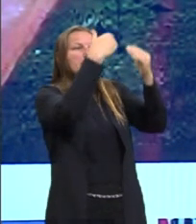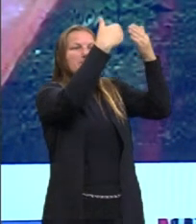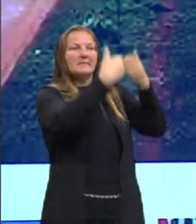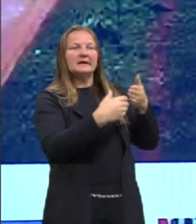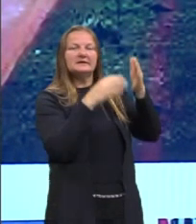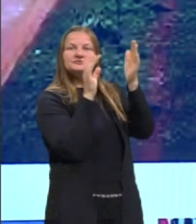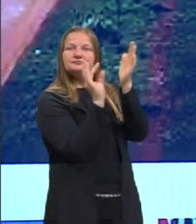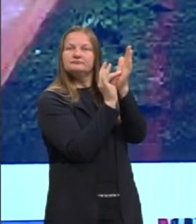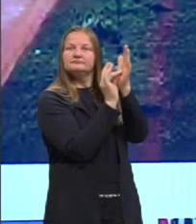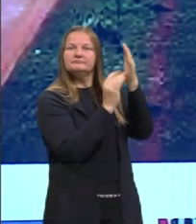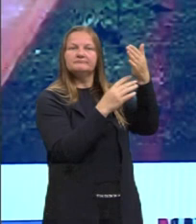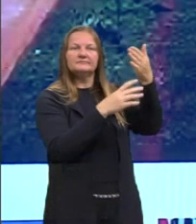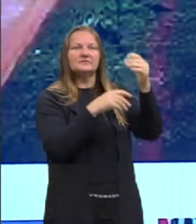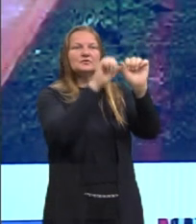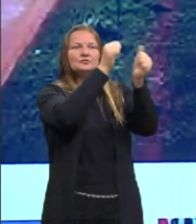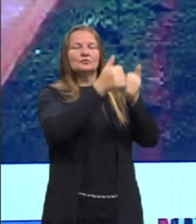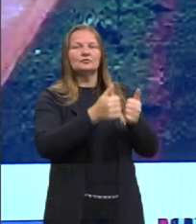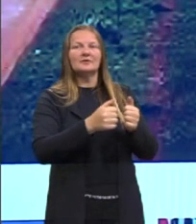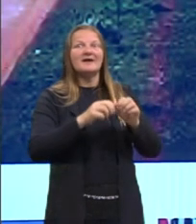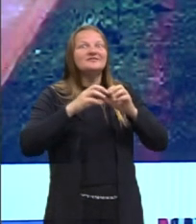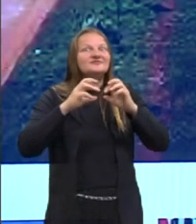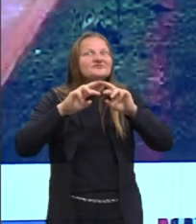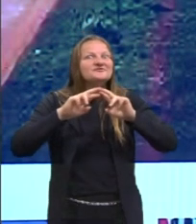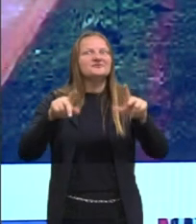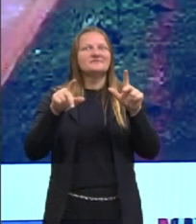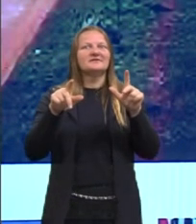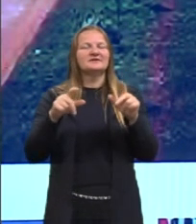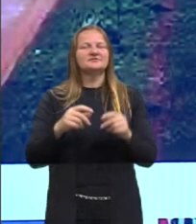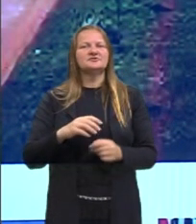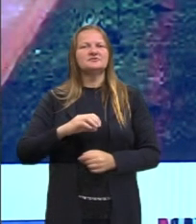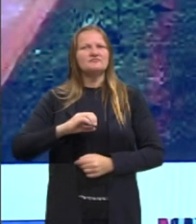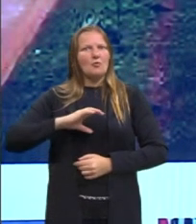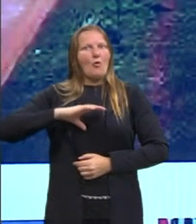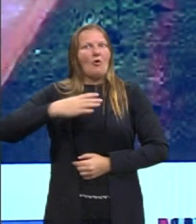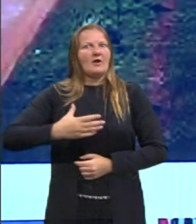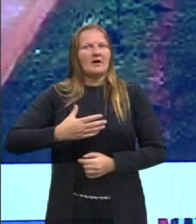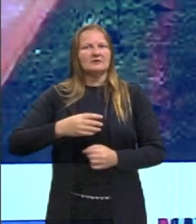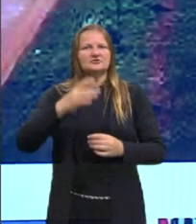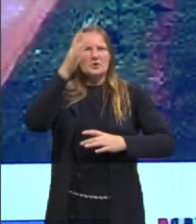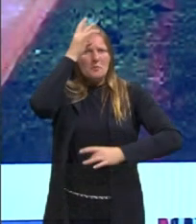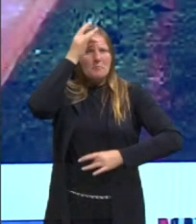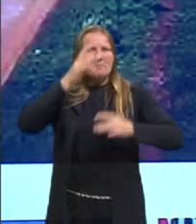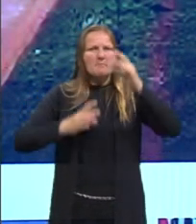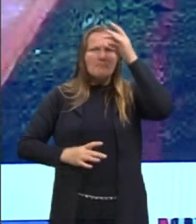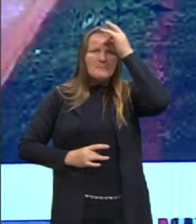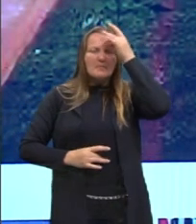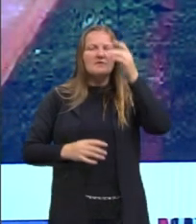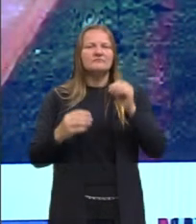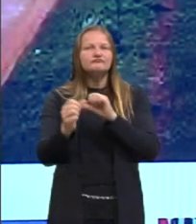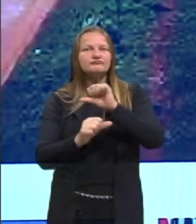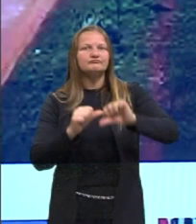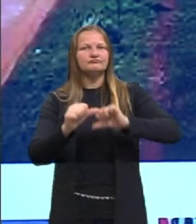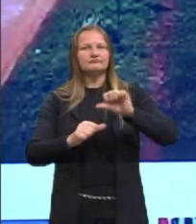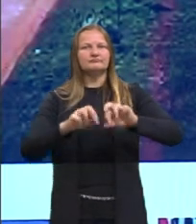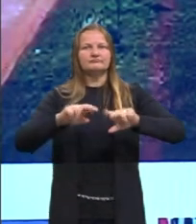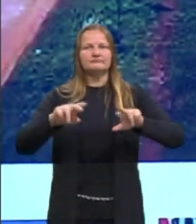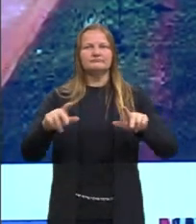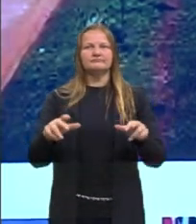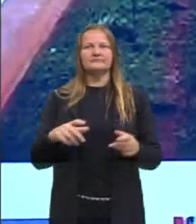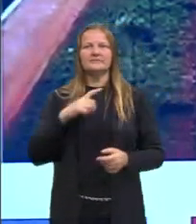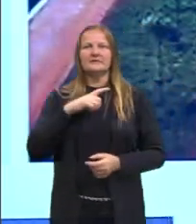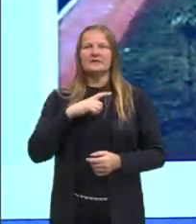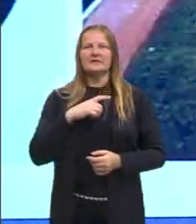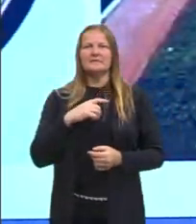pintura, uma escultura, né, ela ousa, ela tem a performance, ela tem a